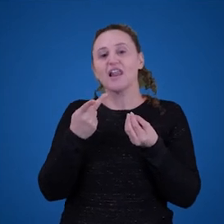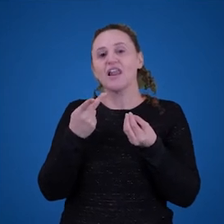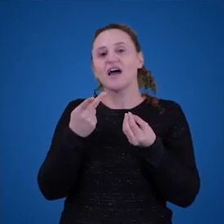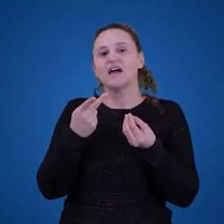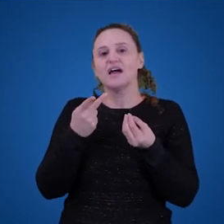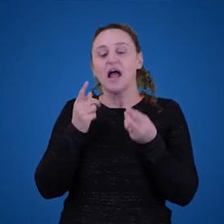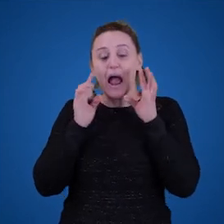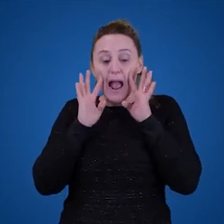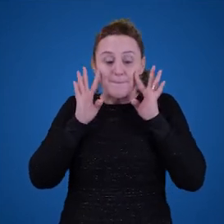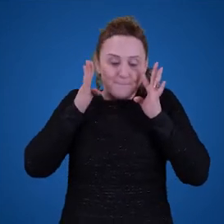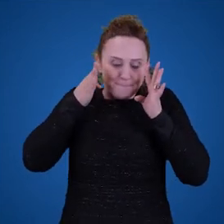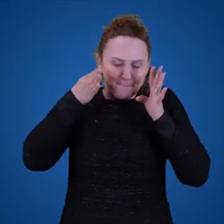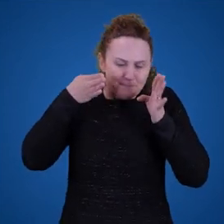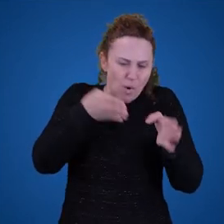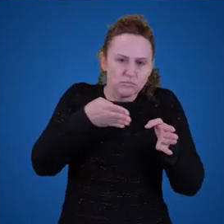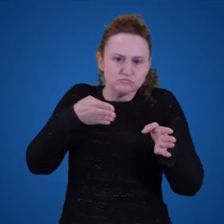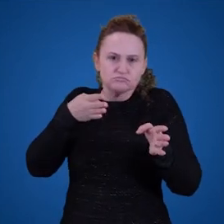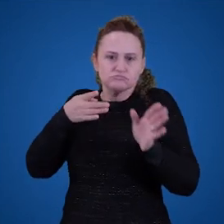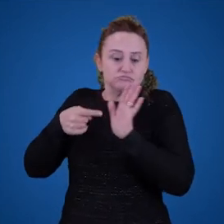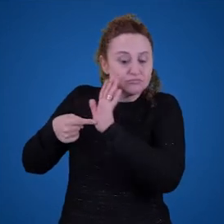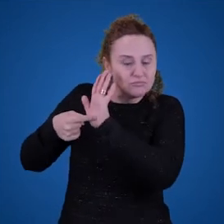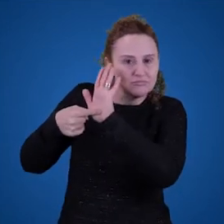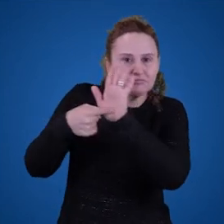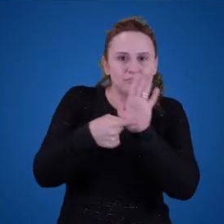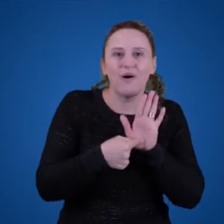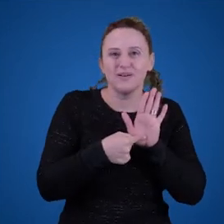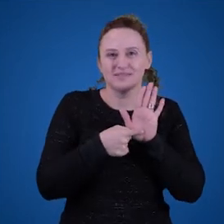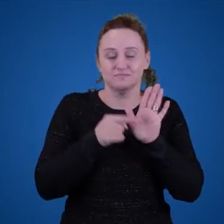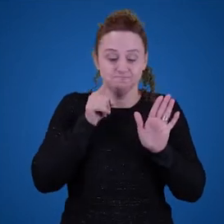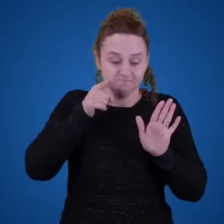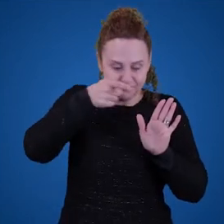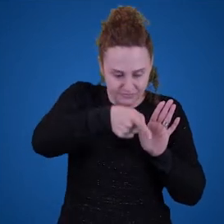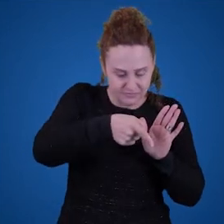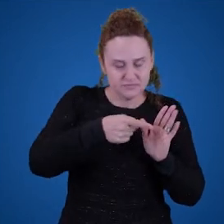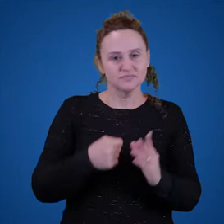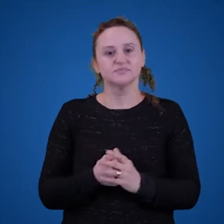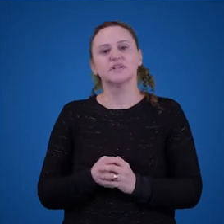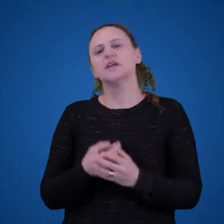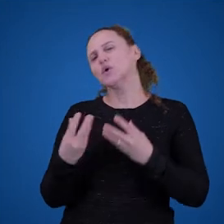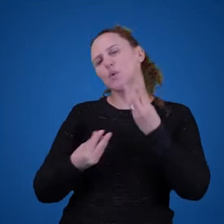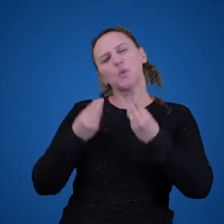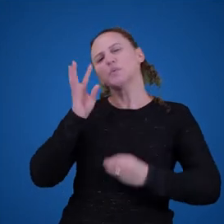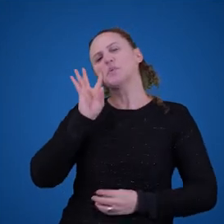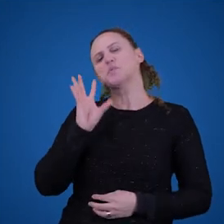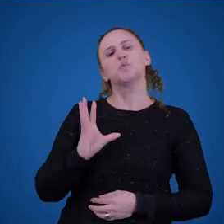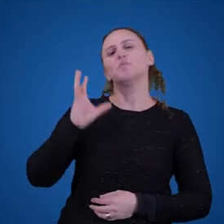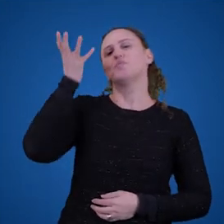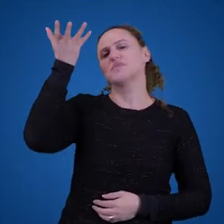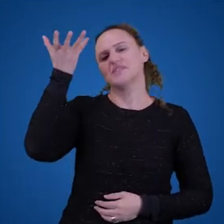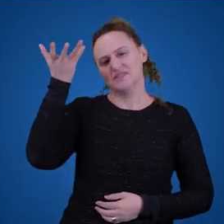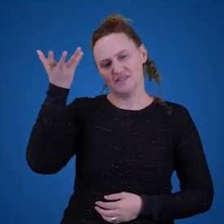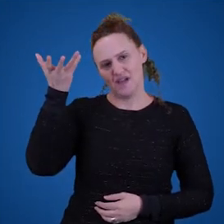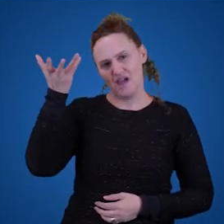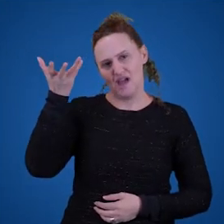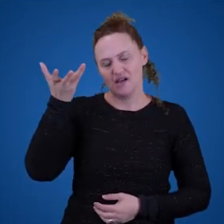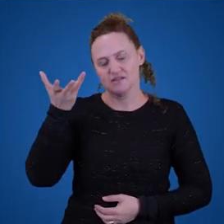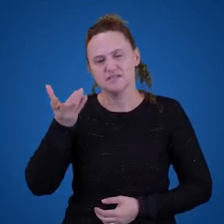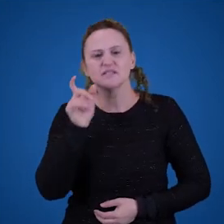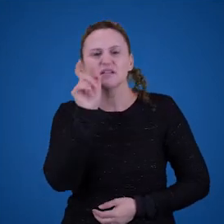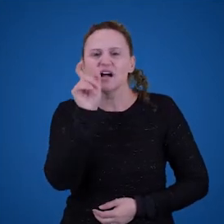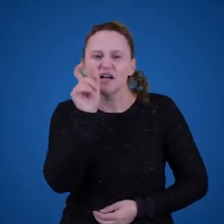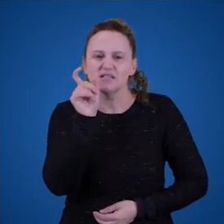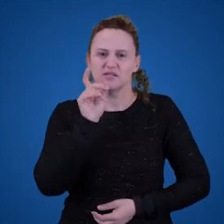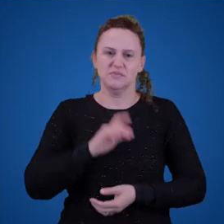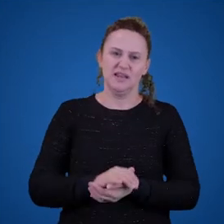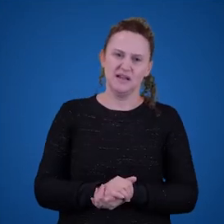aponta algo. Então, como funciona esse mecanismo? Esse mecanismo de falar uma palavra e